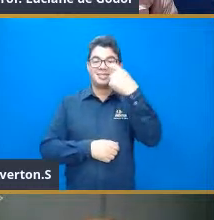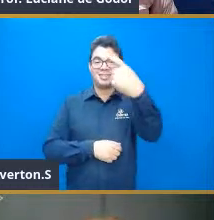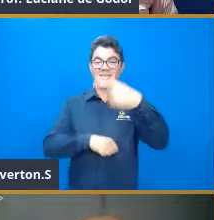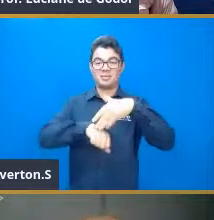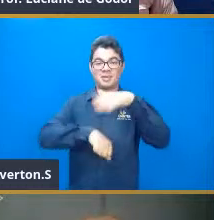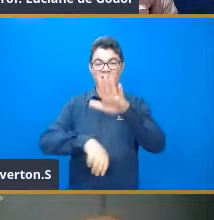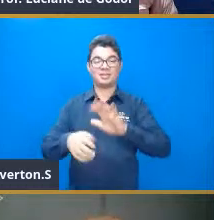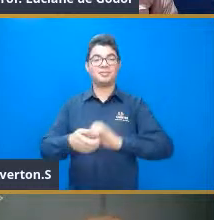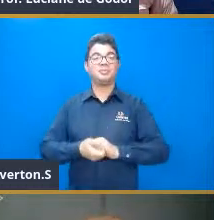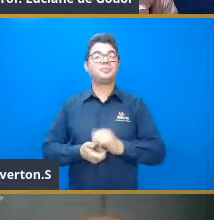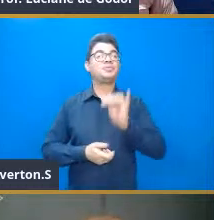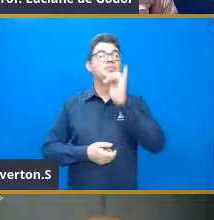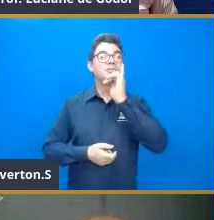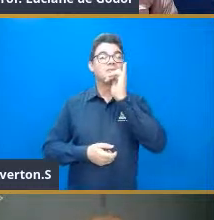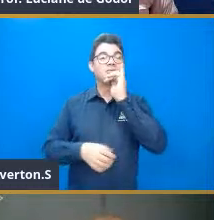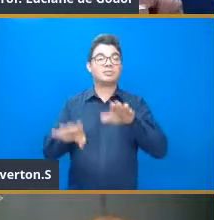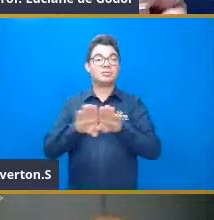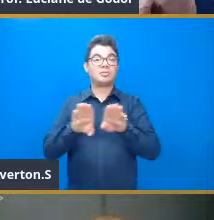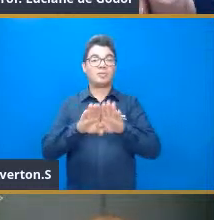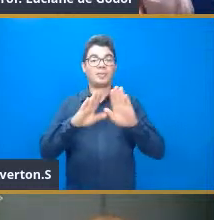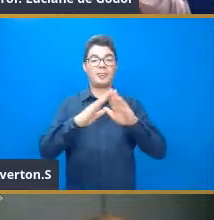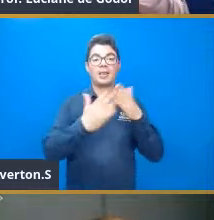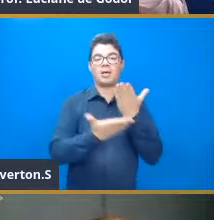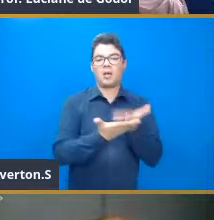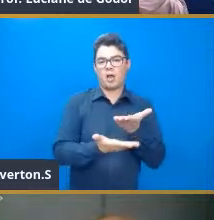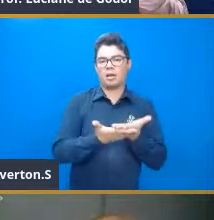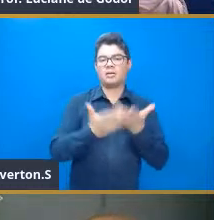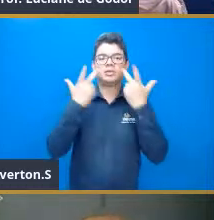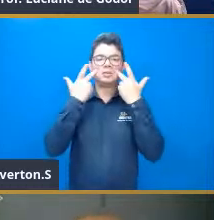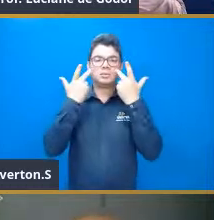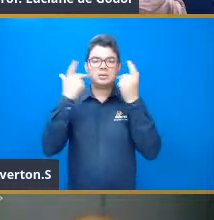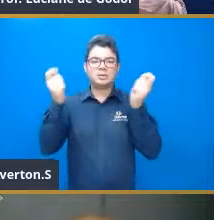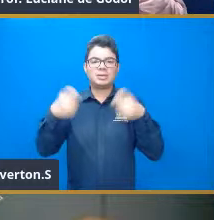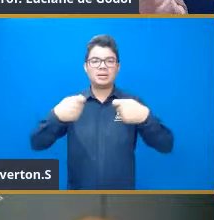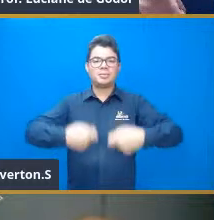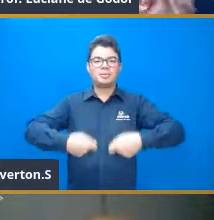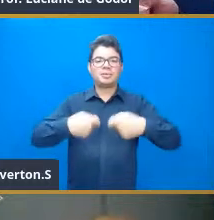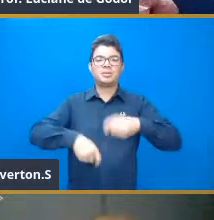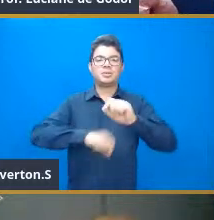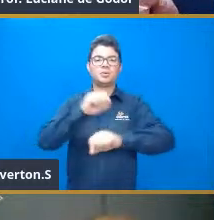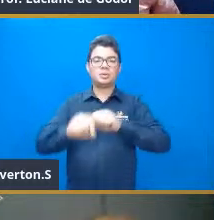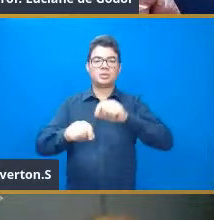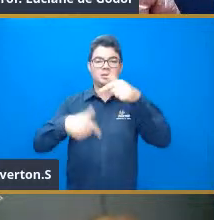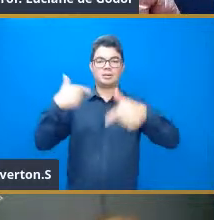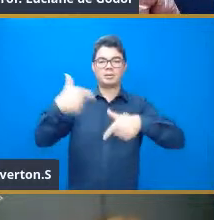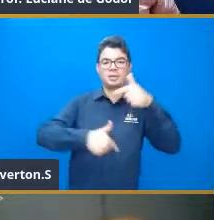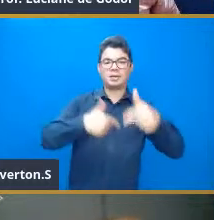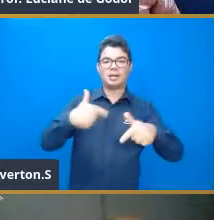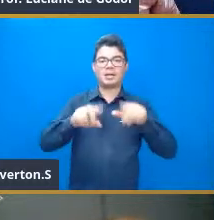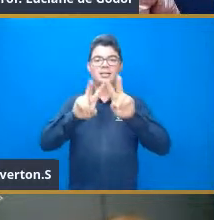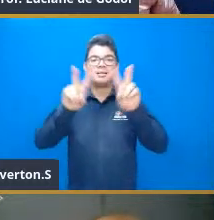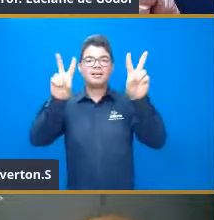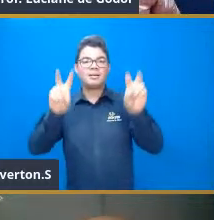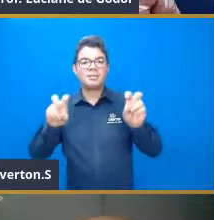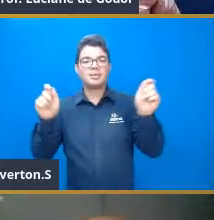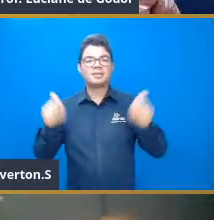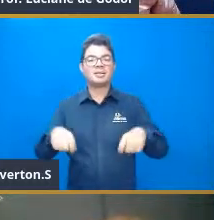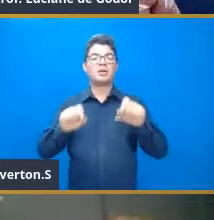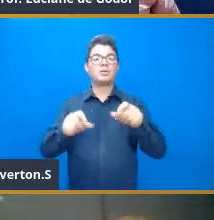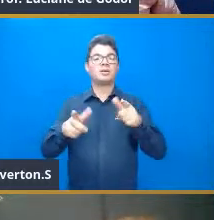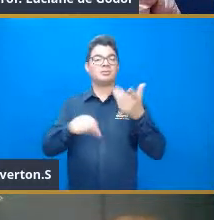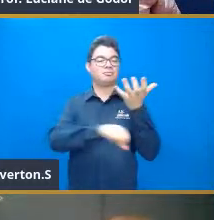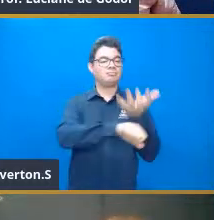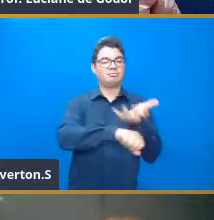Por exemplo, assim, escolas. É muito comum a necessidade de trabalharmos com temas que são interdisciplinares,